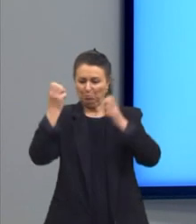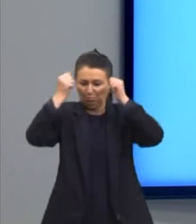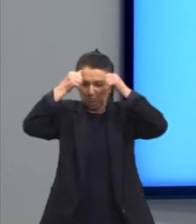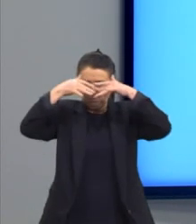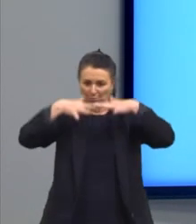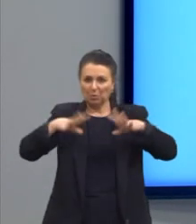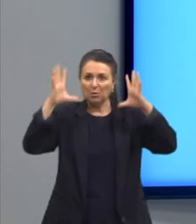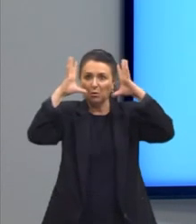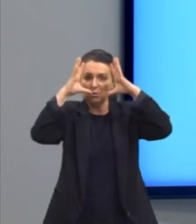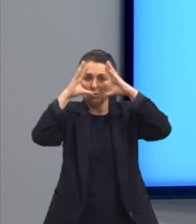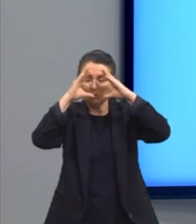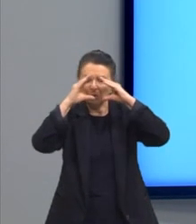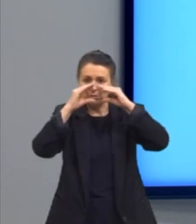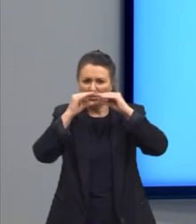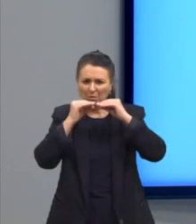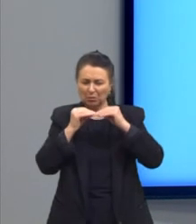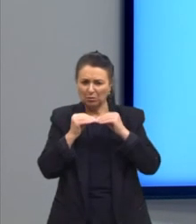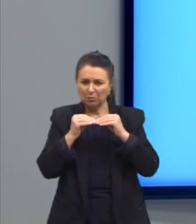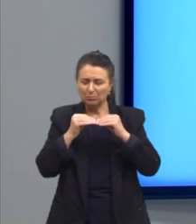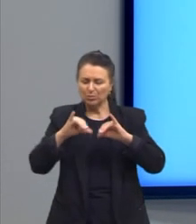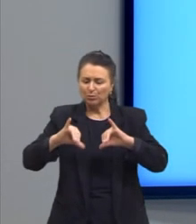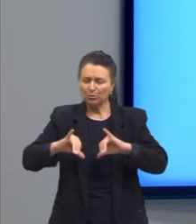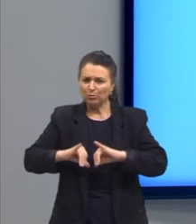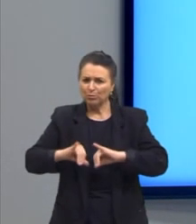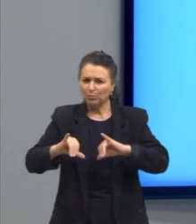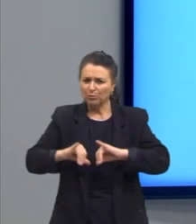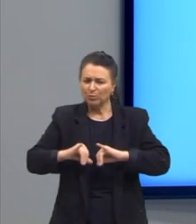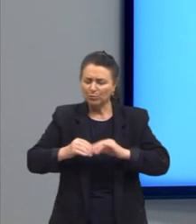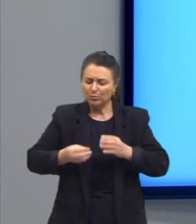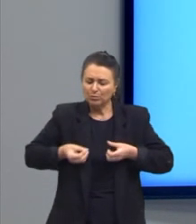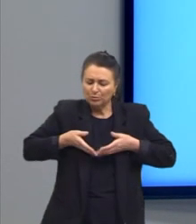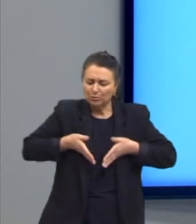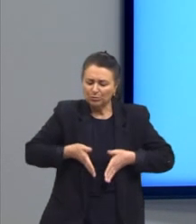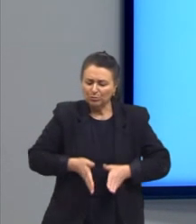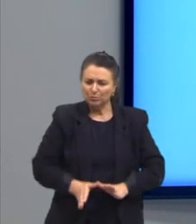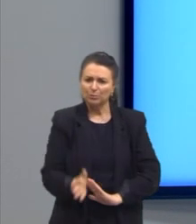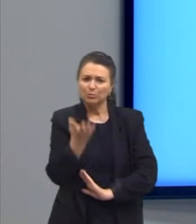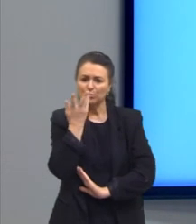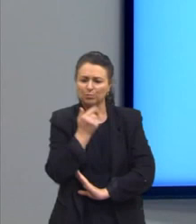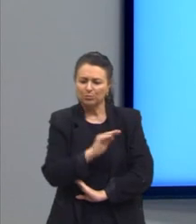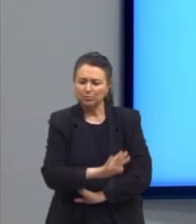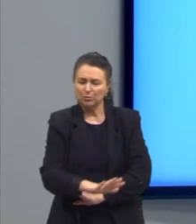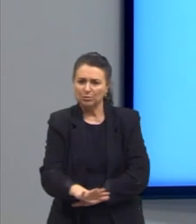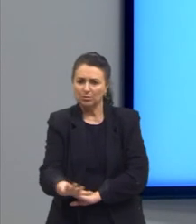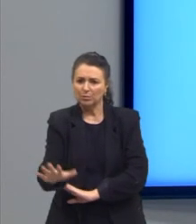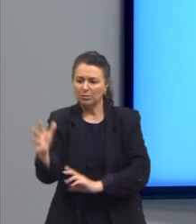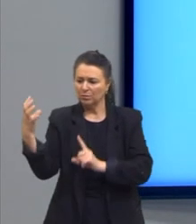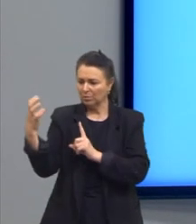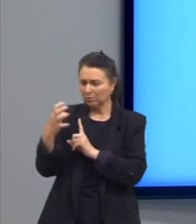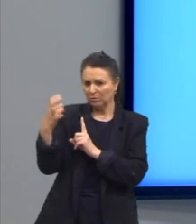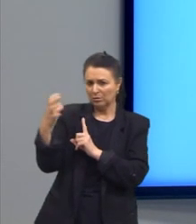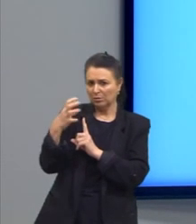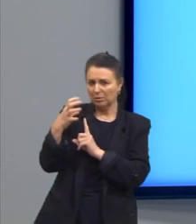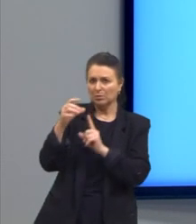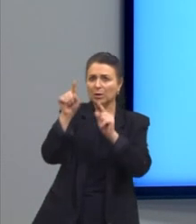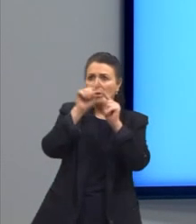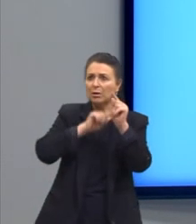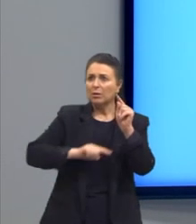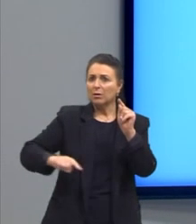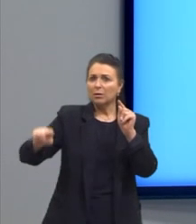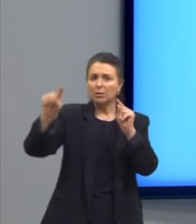escuridão e rutilância, sofro desde a epigênesis da infância a influência má dos signos do zodíaco.